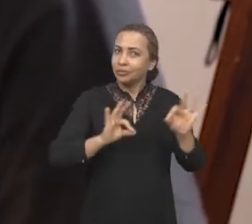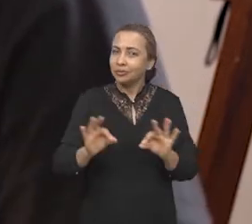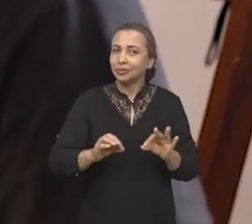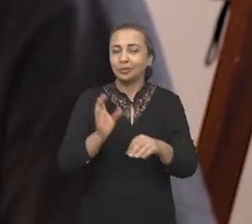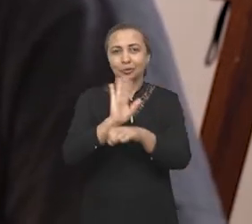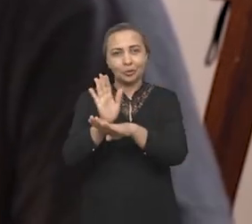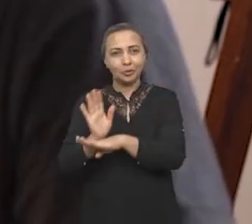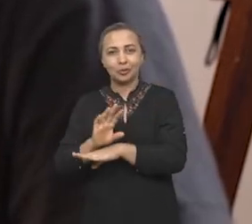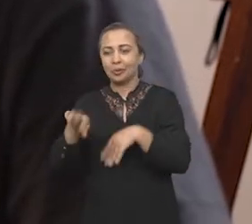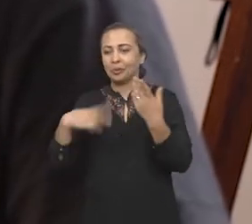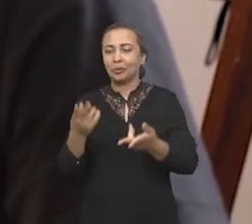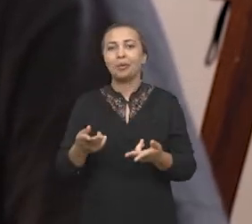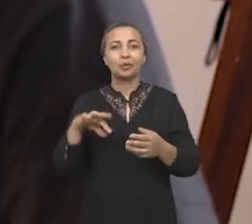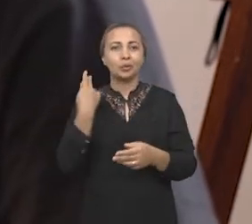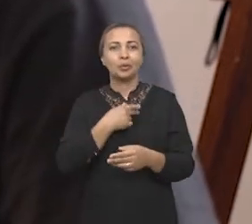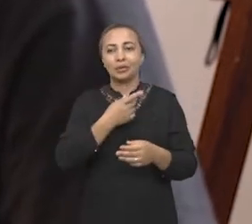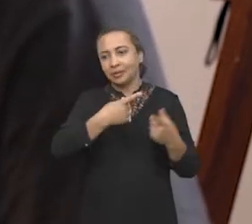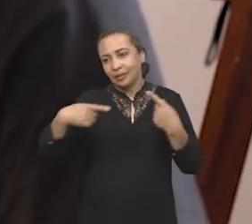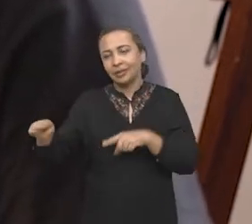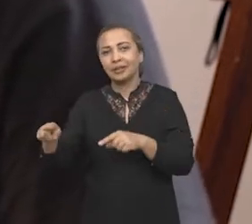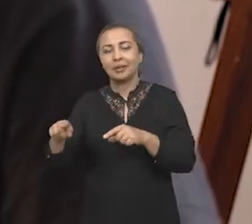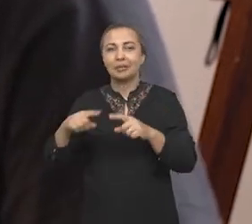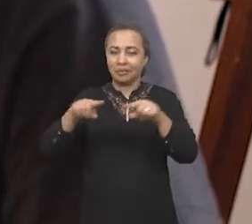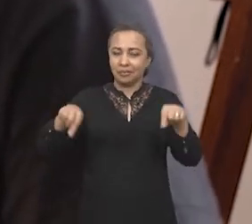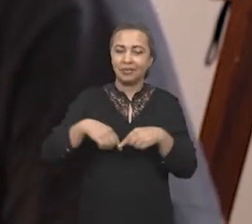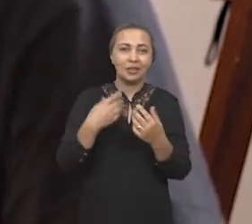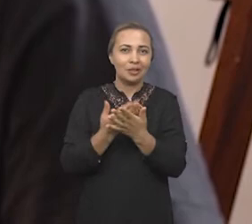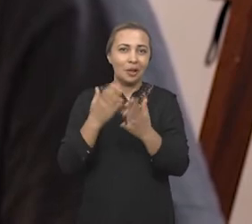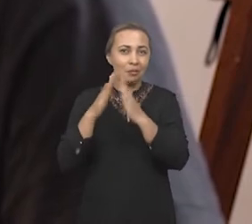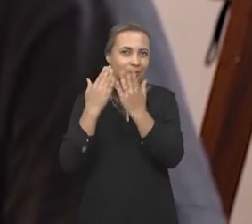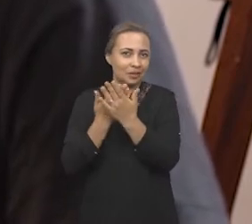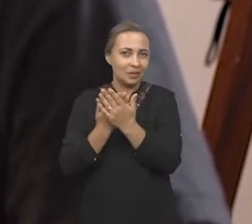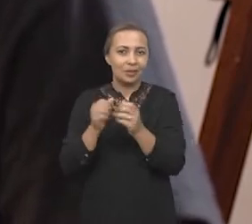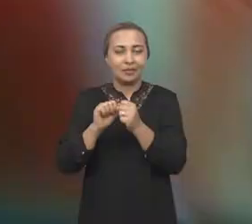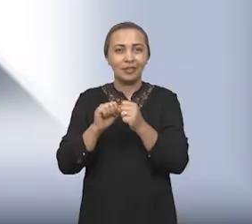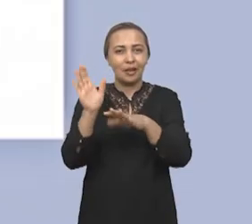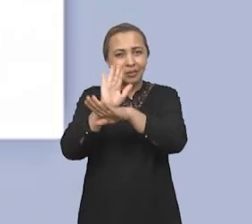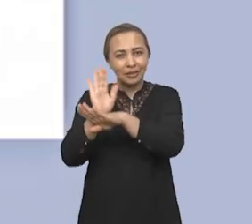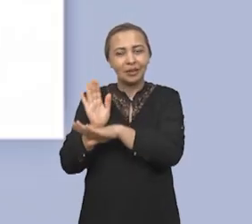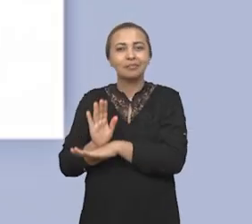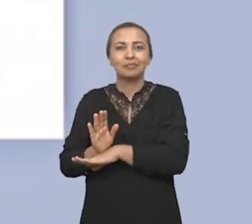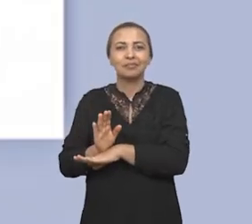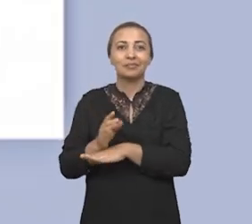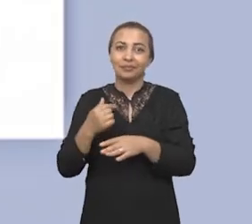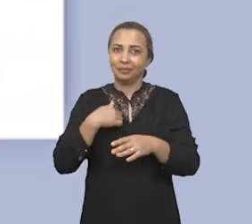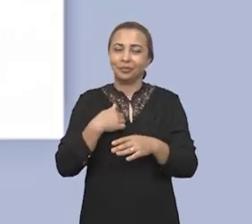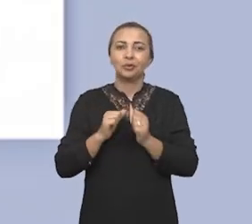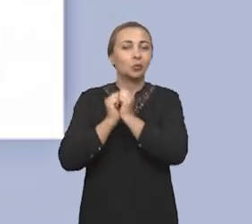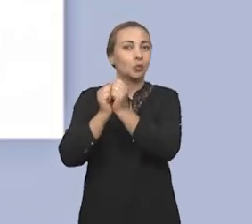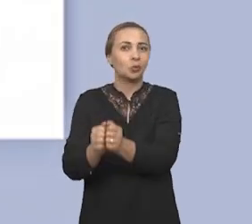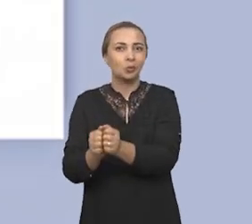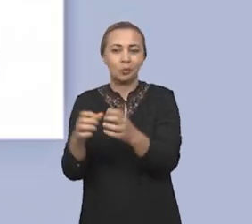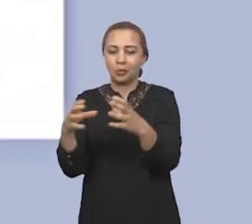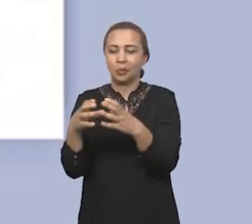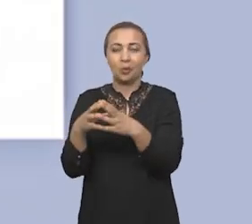No caso, quando a gente ia para as escolas, a gente levava um projetor e fazia uma sessãozinha de cinema. E daí, eu fazia parte